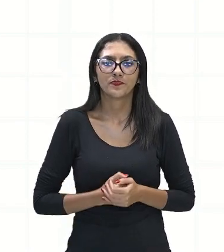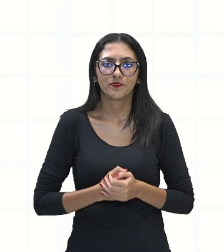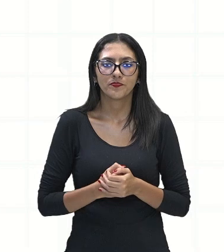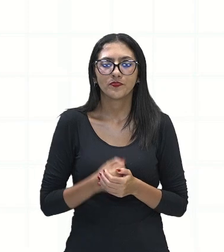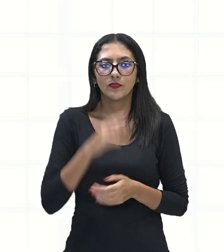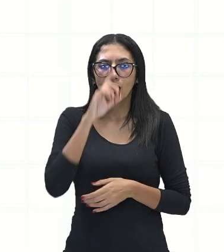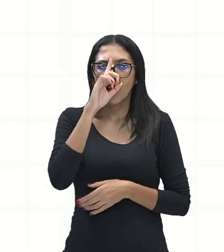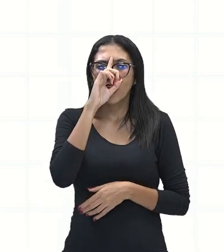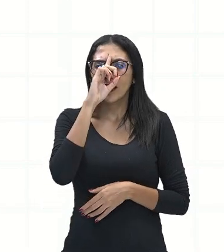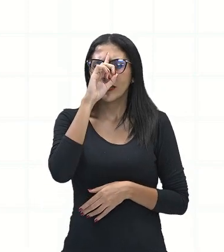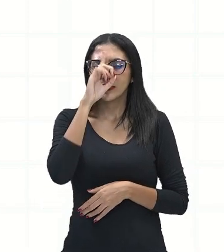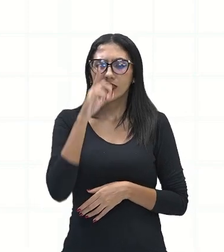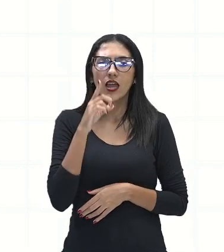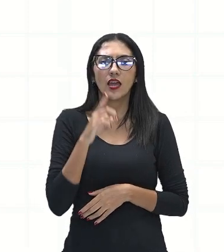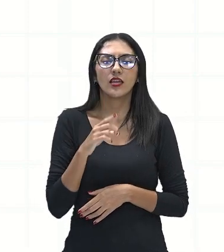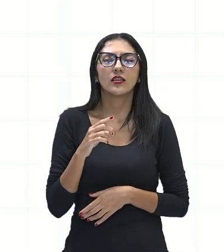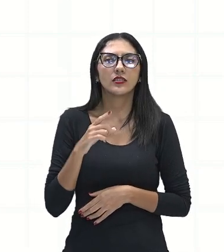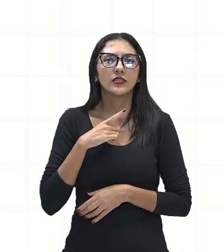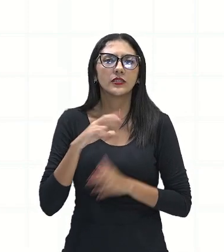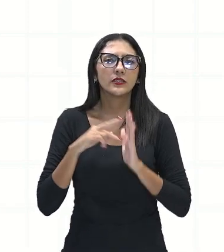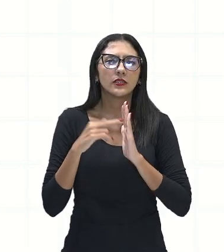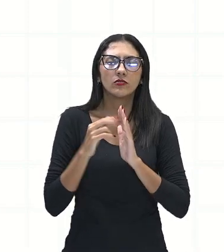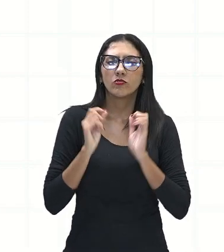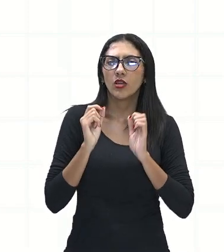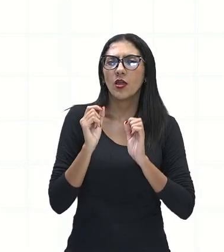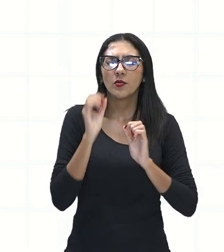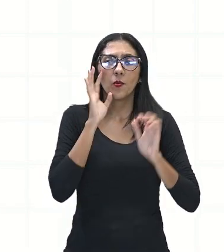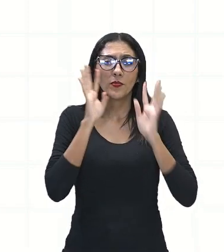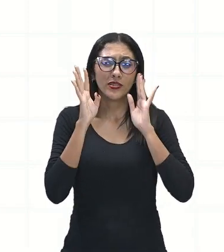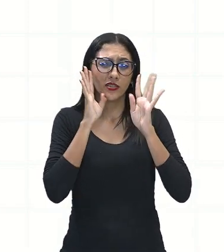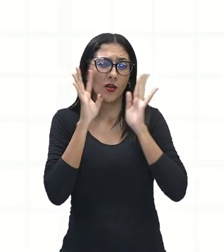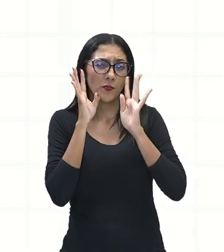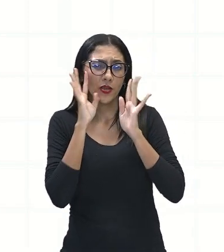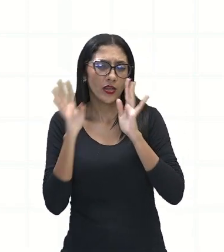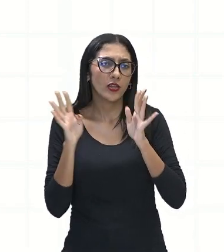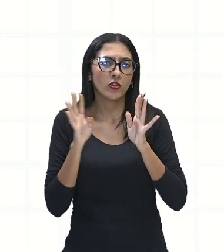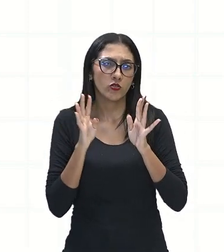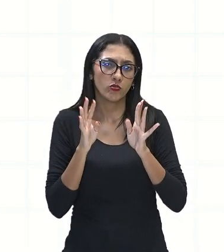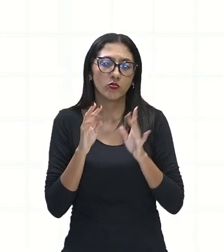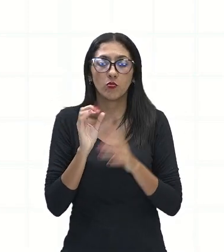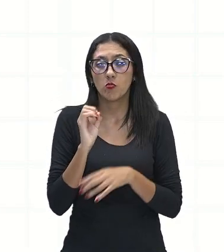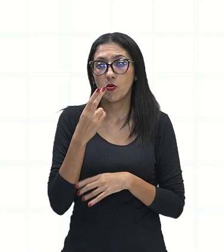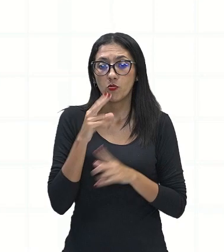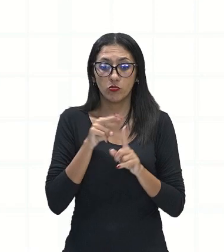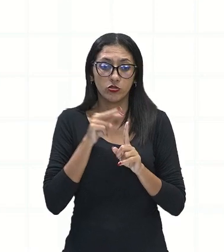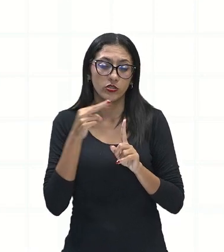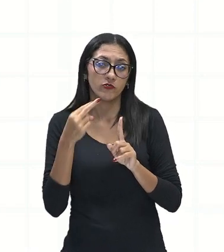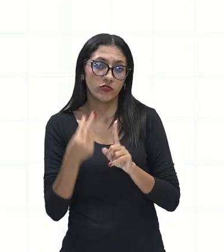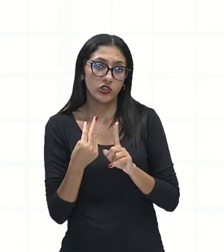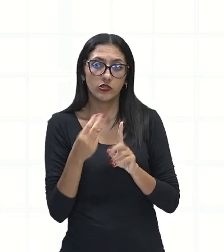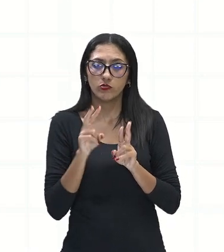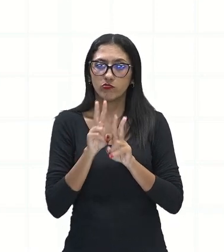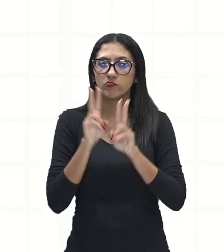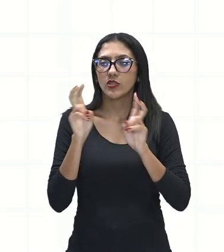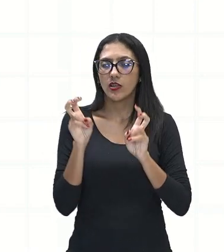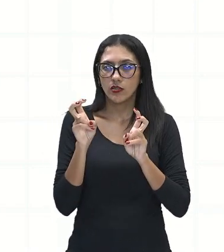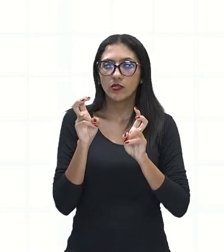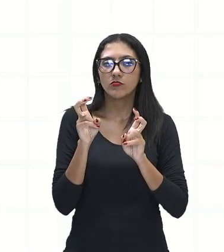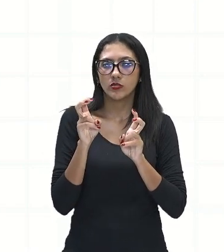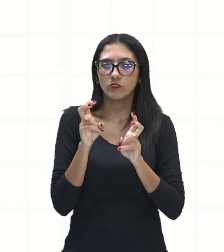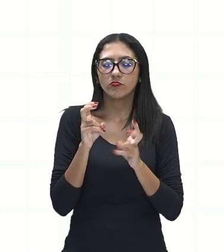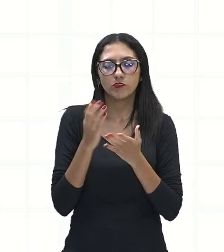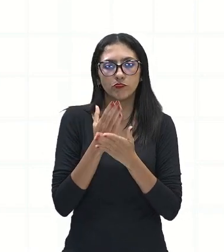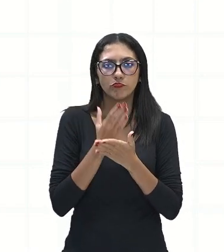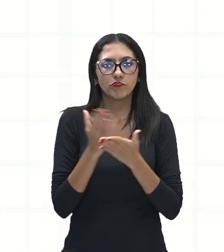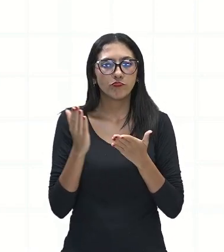a ver com o pensamento que determinadas pessoas têm a respeito de um determinado assunto, uma determinada coisa, né?